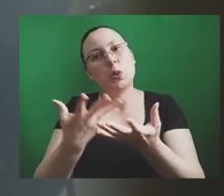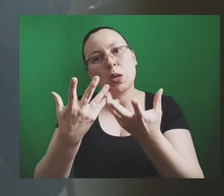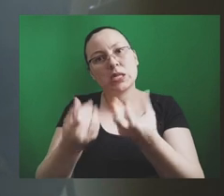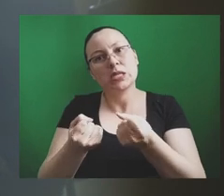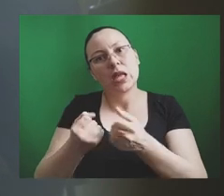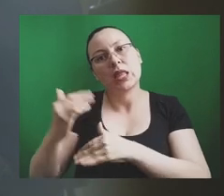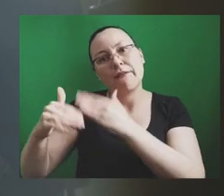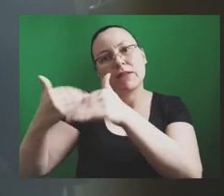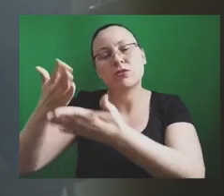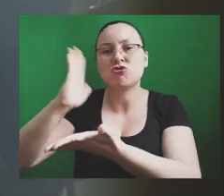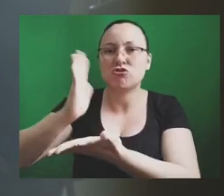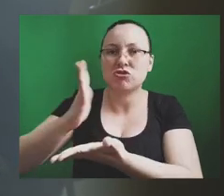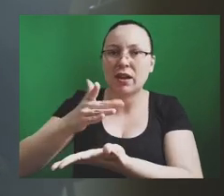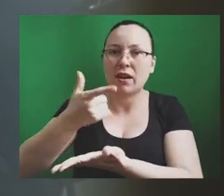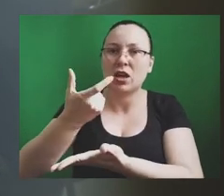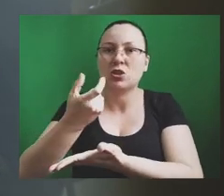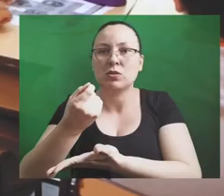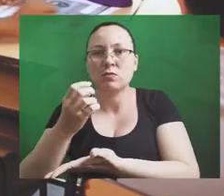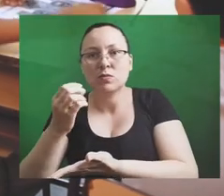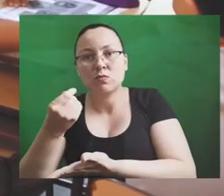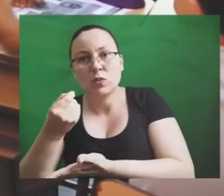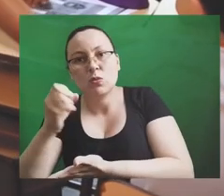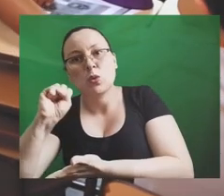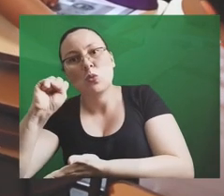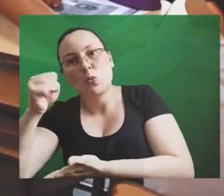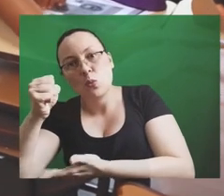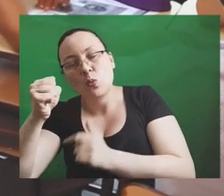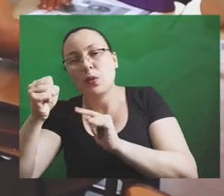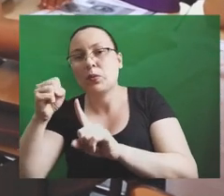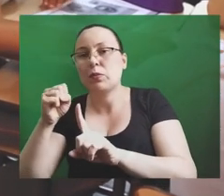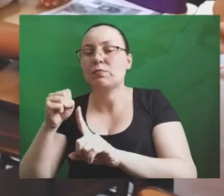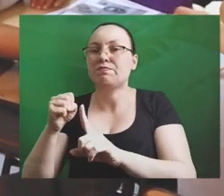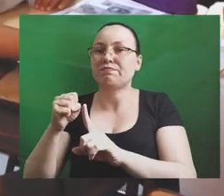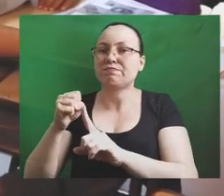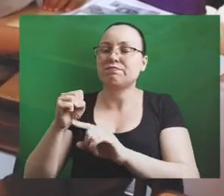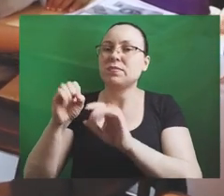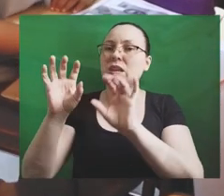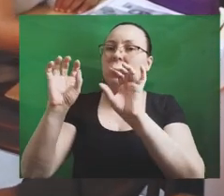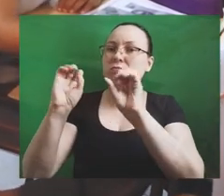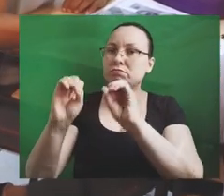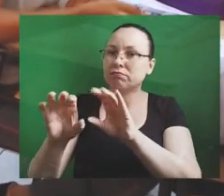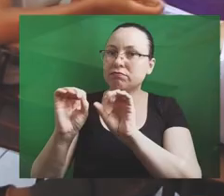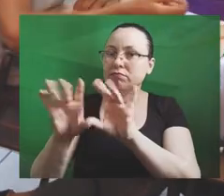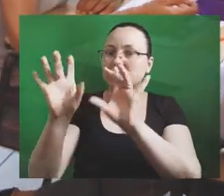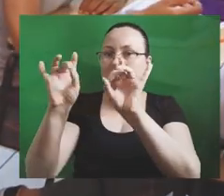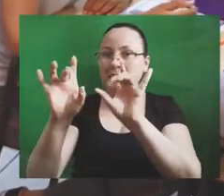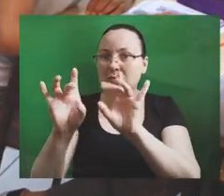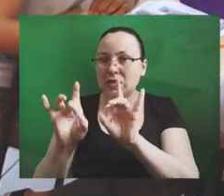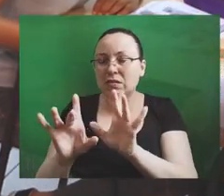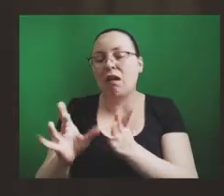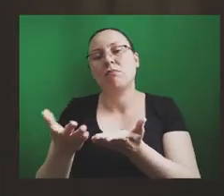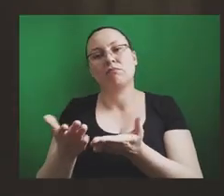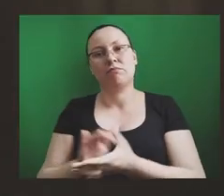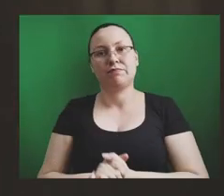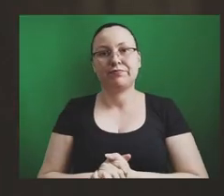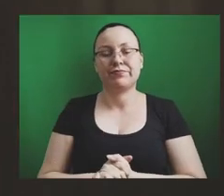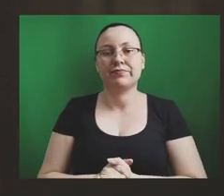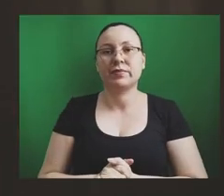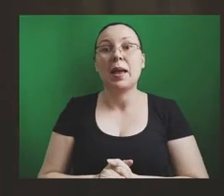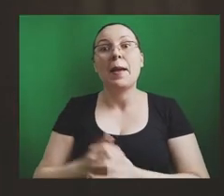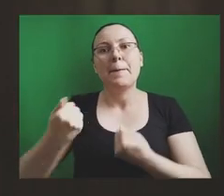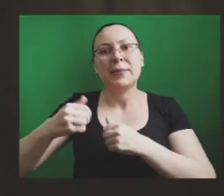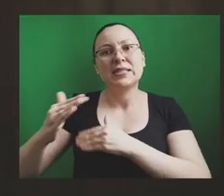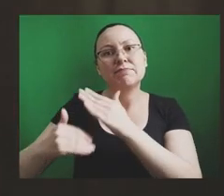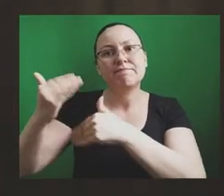a partir da Política Nacional de Educação Especial na perspectiva da educação inclusiva de 2008. Precisamos